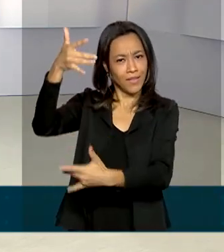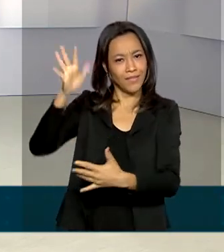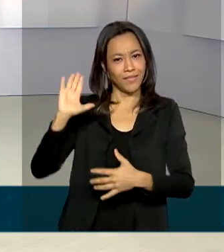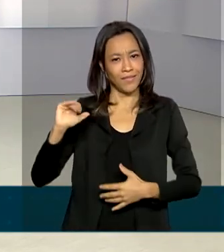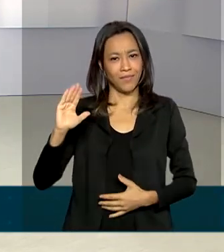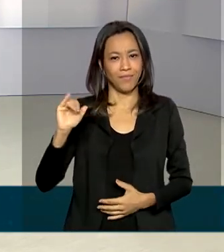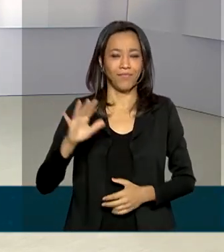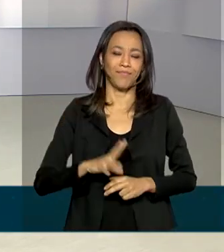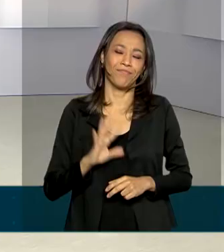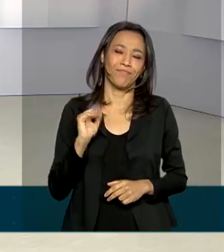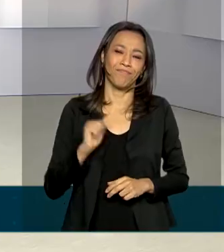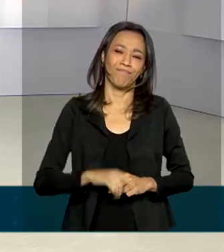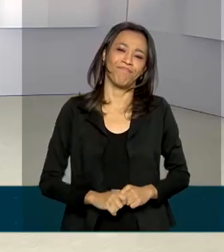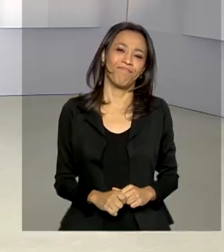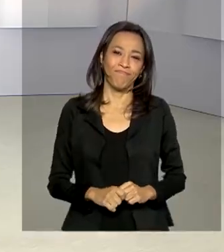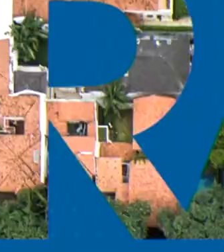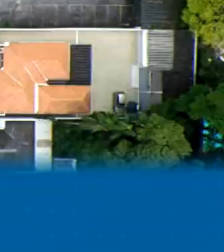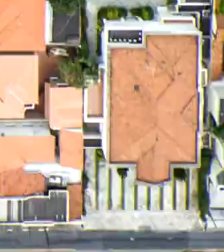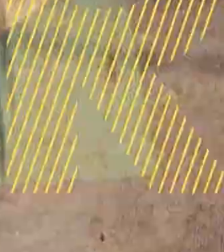Até a próxima edição. Tchau, tchau.